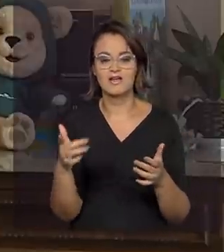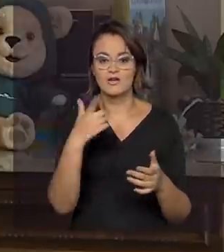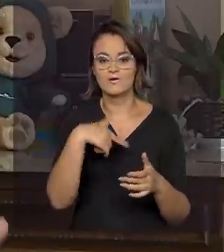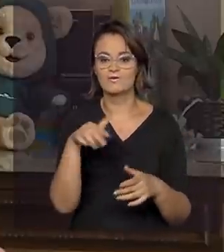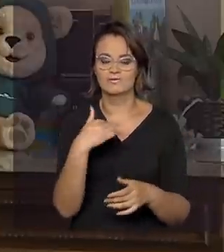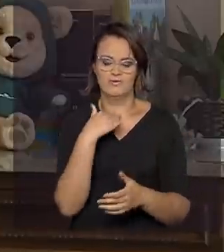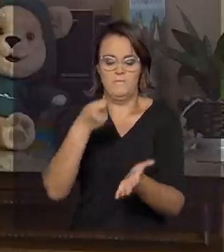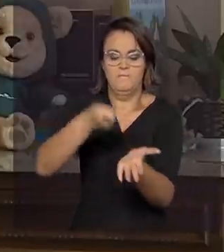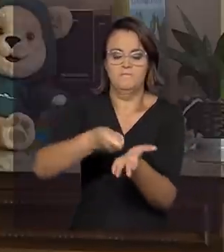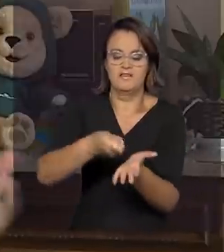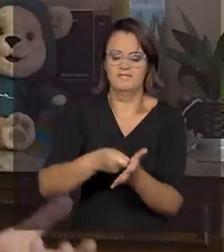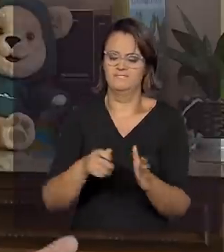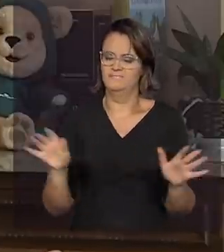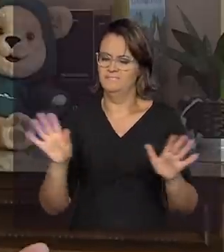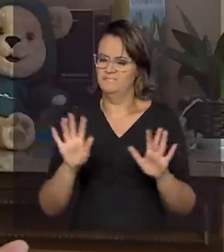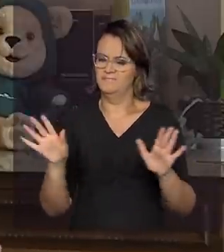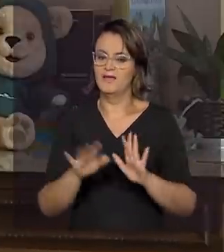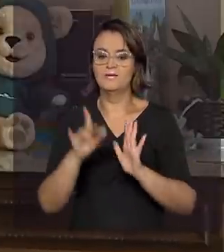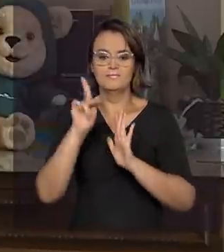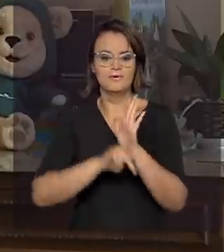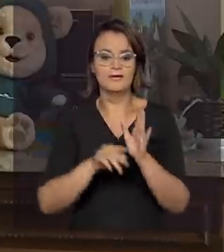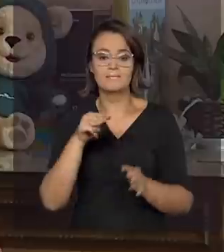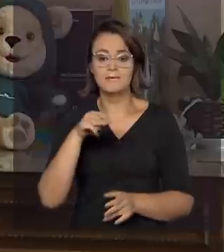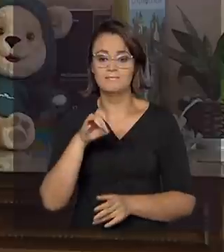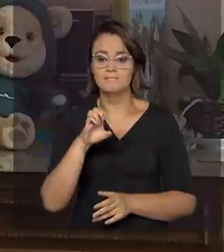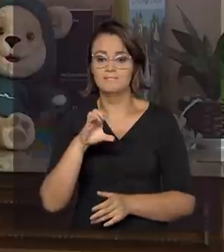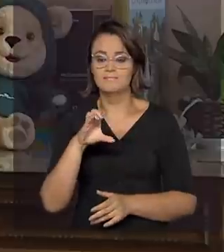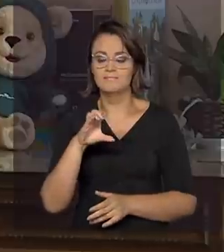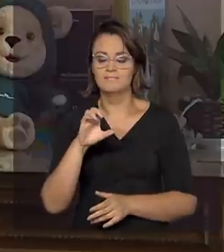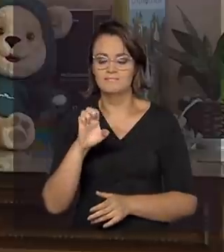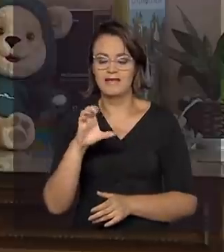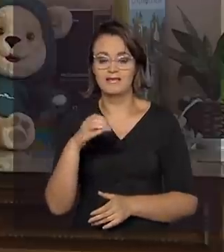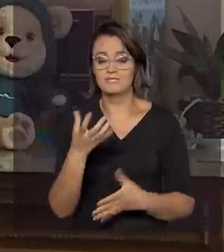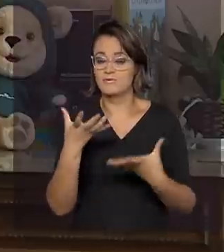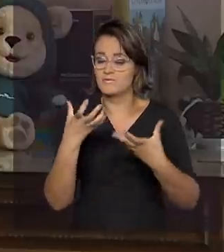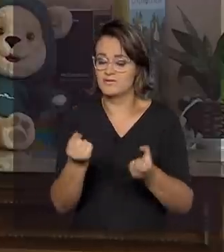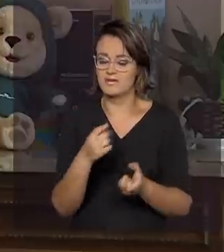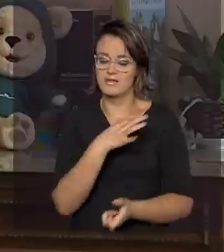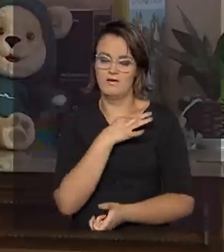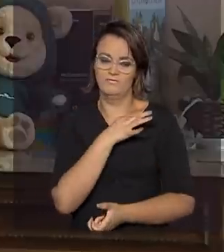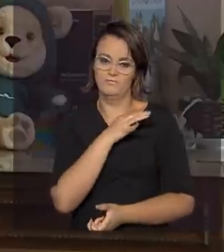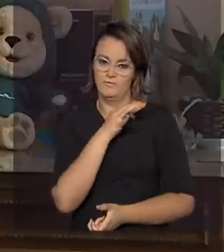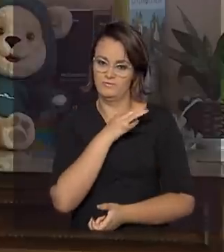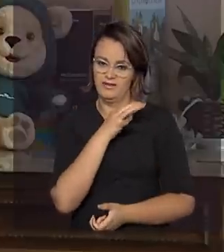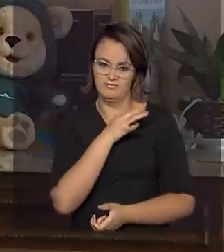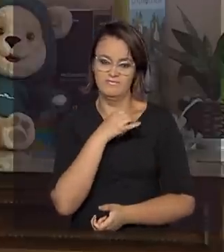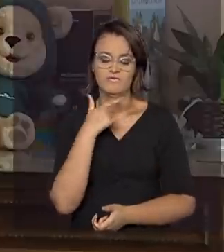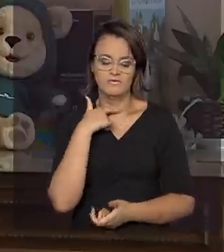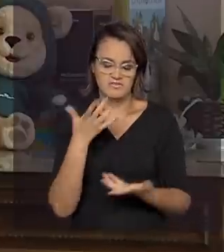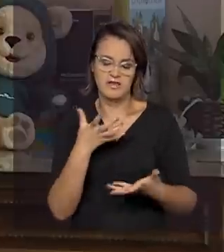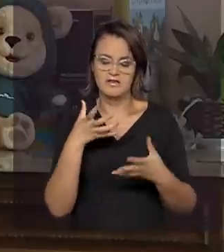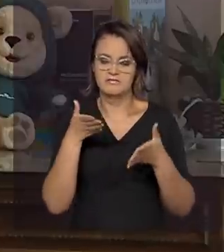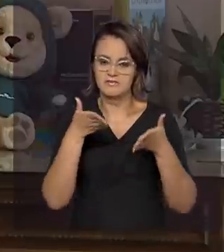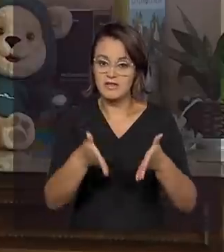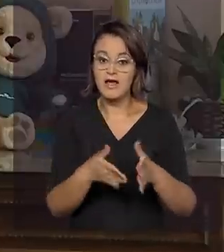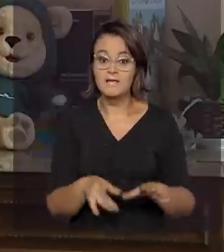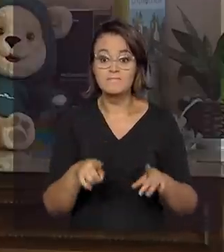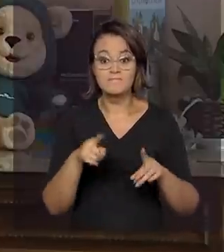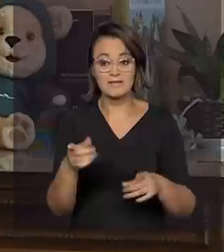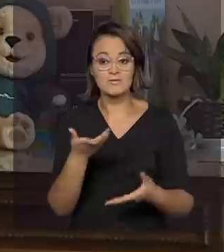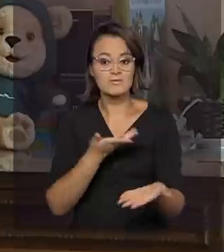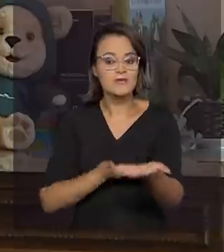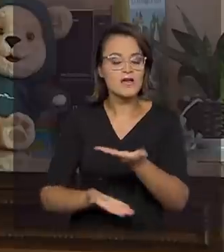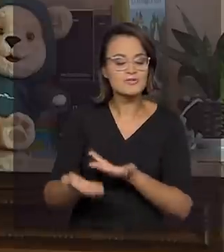podemos impor nada a ninguém, os programas do MEC funcionam por adesão voluntária, mas é papel da União essa articulação